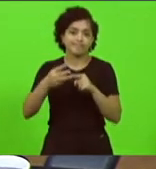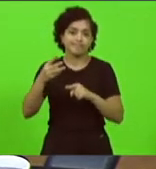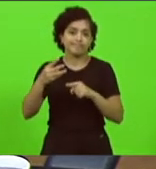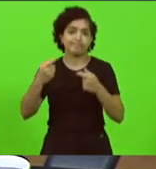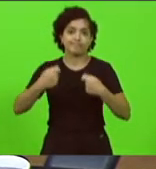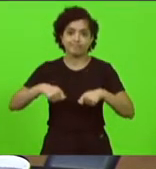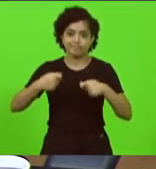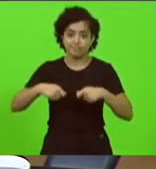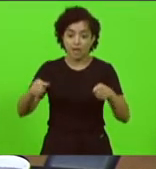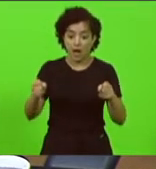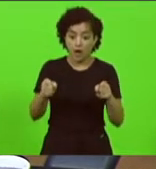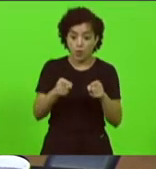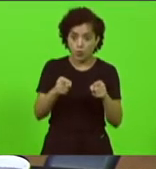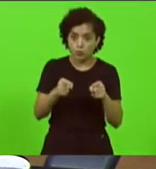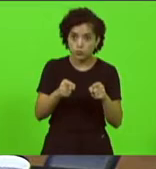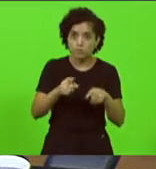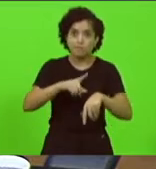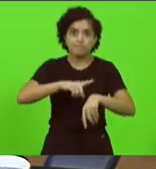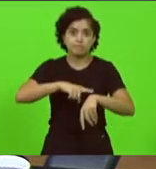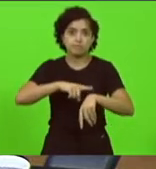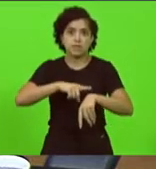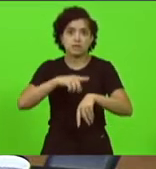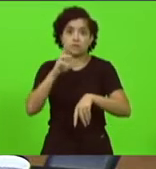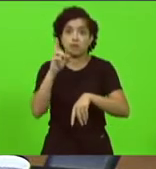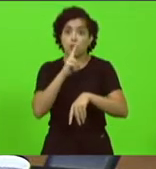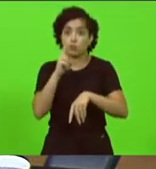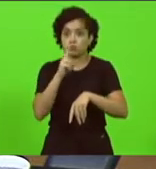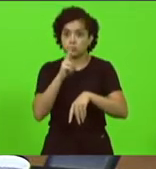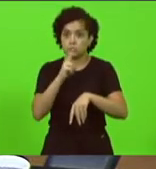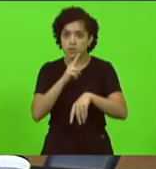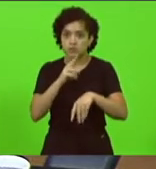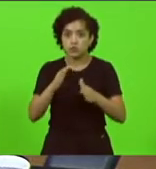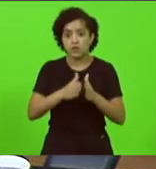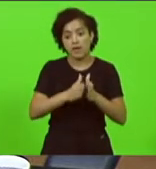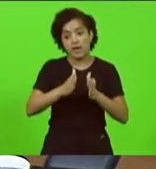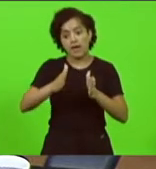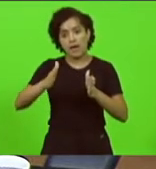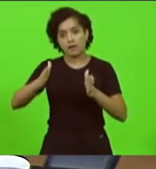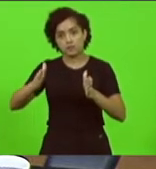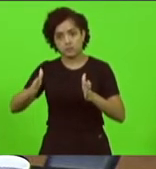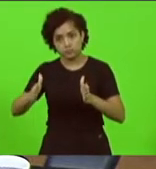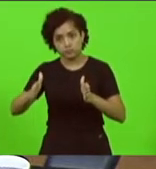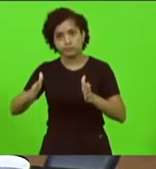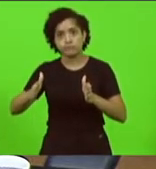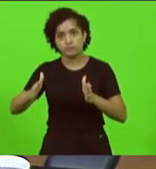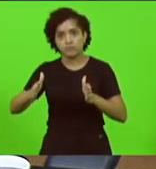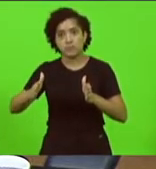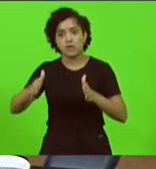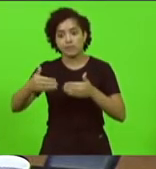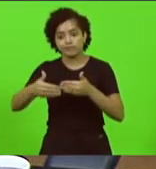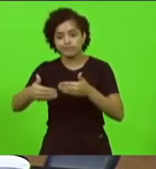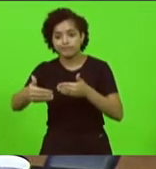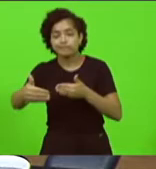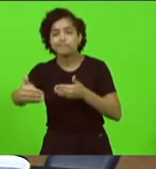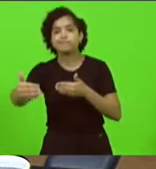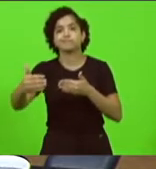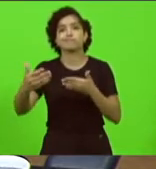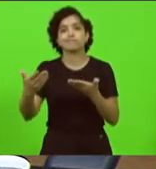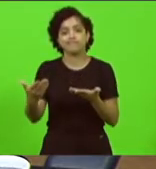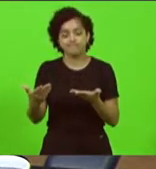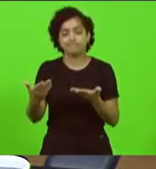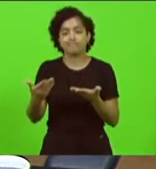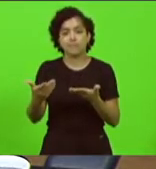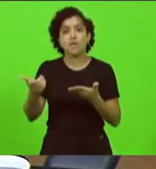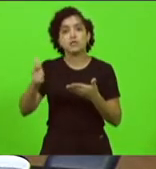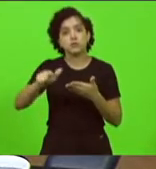curto prazo que é uma situação emergencial a médio e a longo prazo que é porque nós sabemos que aí na frente mais uma vez